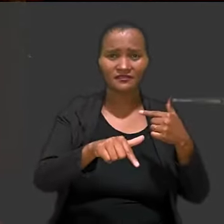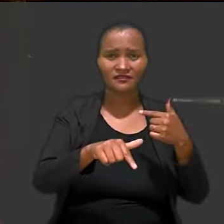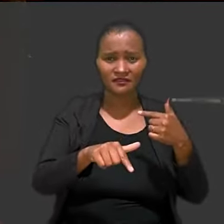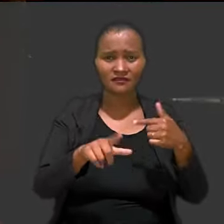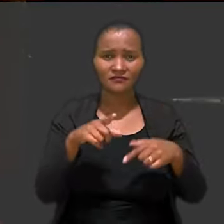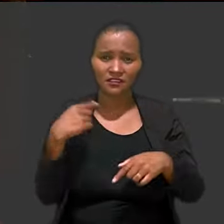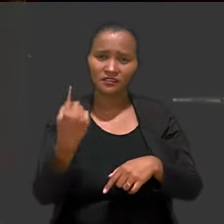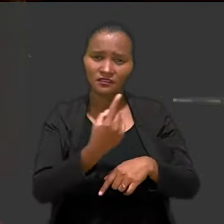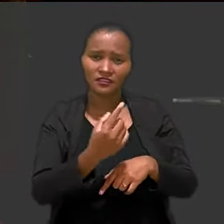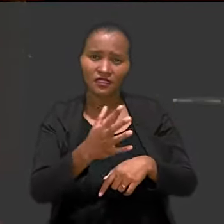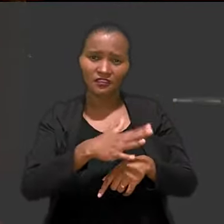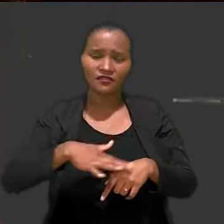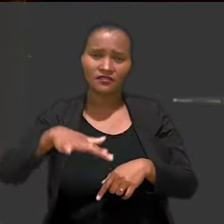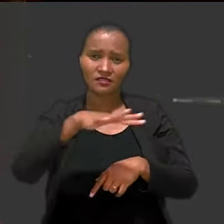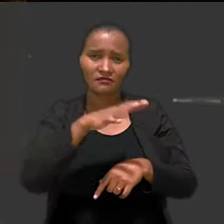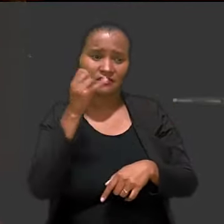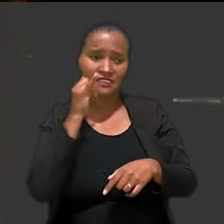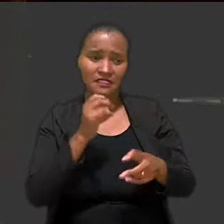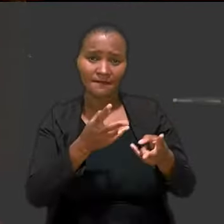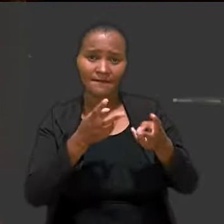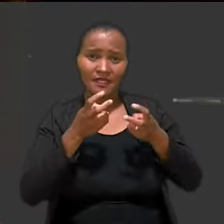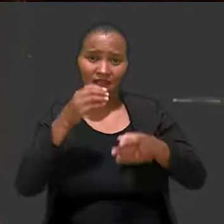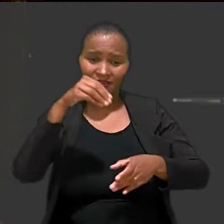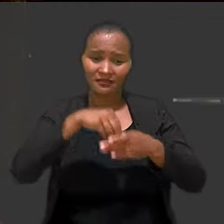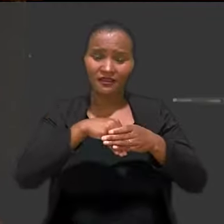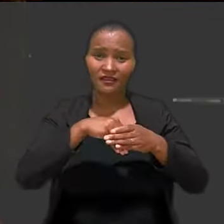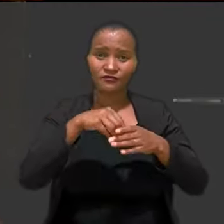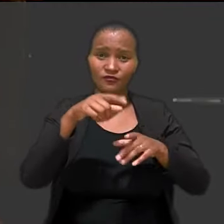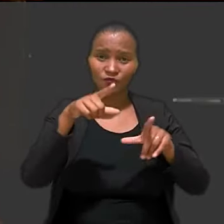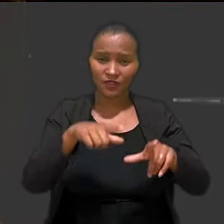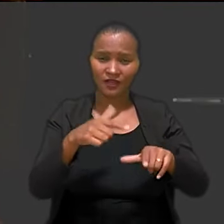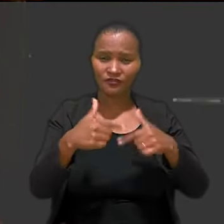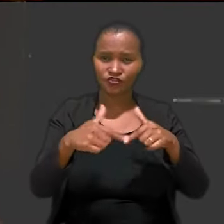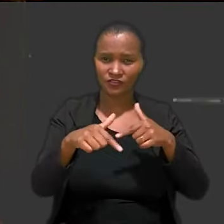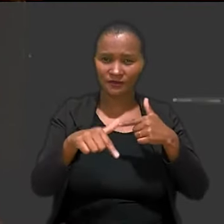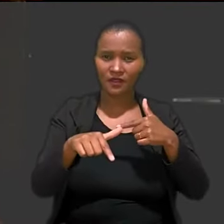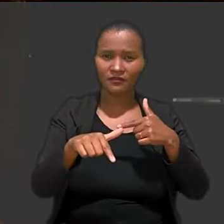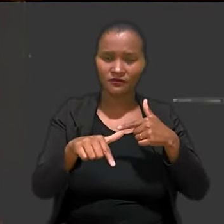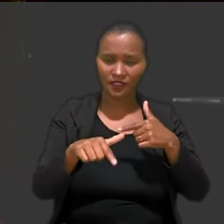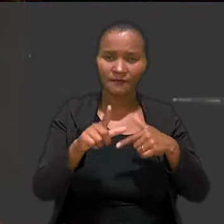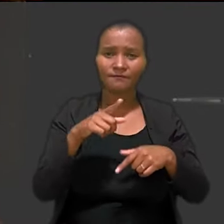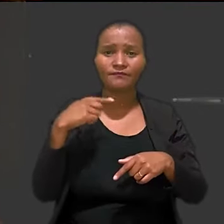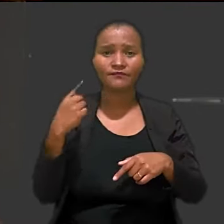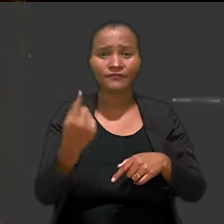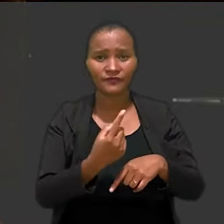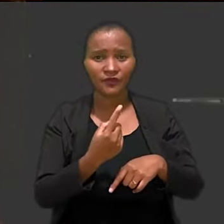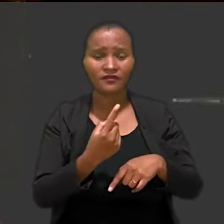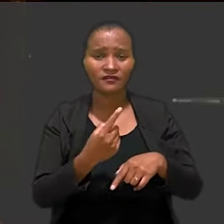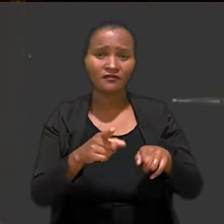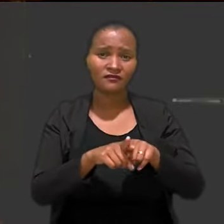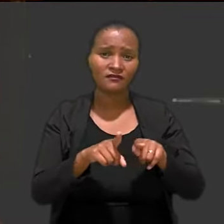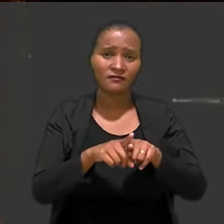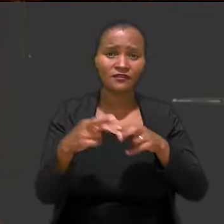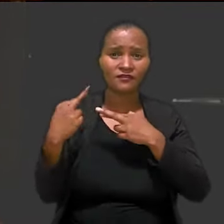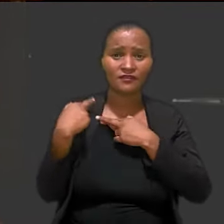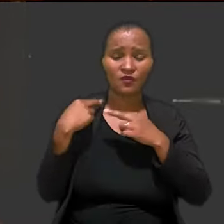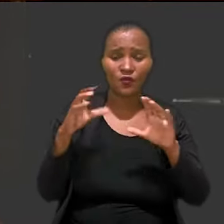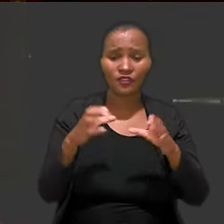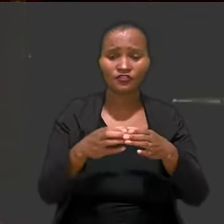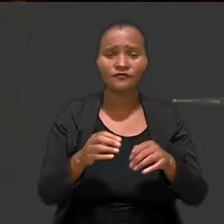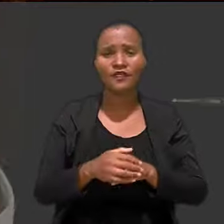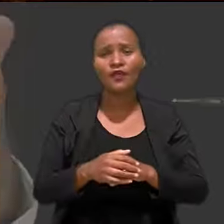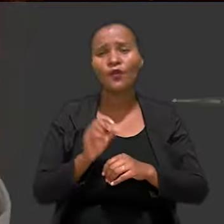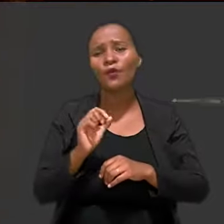esfera trabalhista. Nós temos essa responsabilização na nossa área, se o racismo for evidenciado dentro do meio bem de trabalho. E ainda nós temos